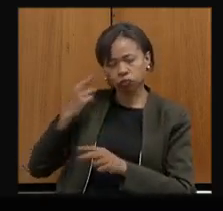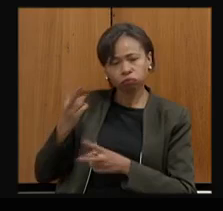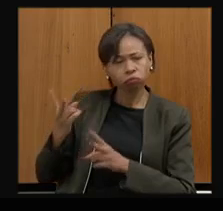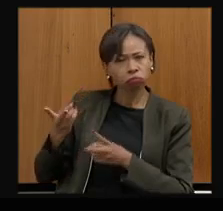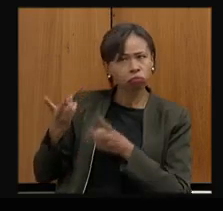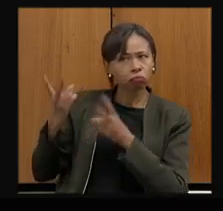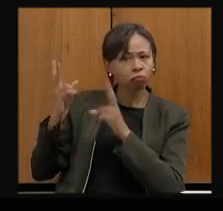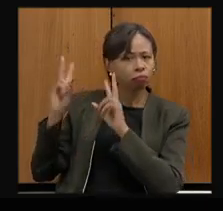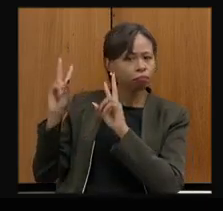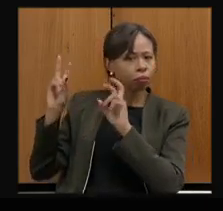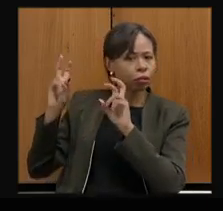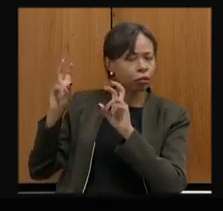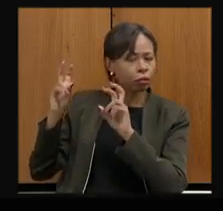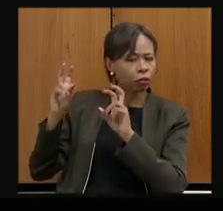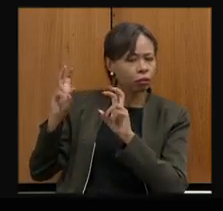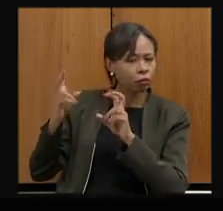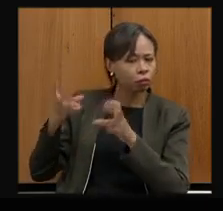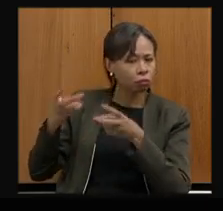quiséssemos mais